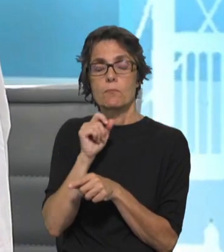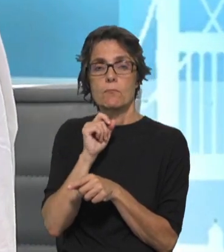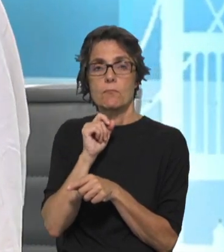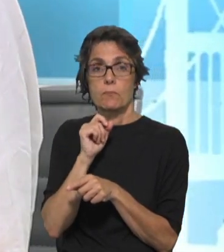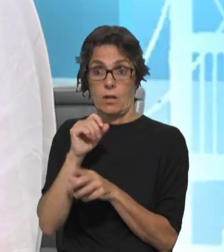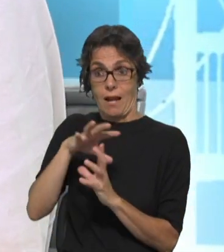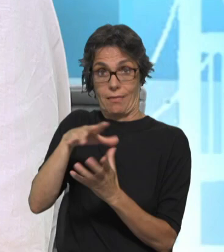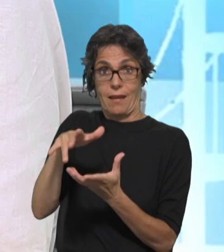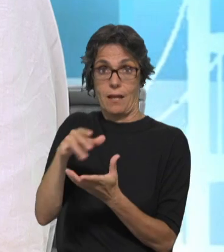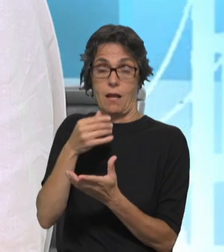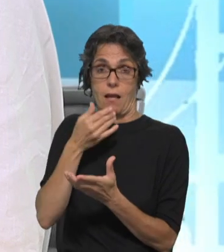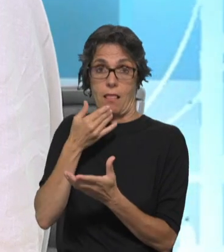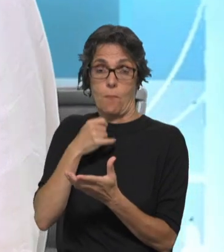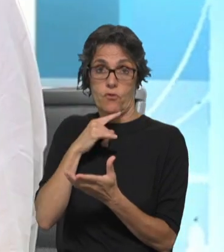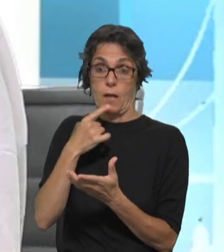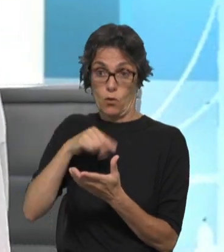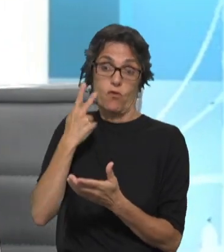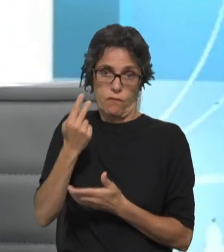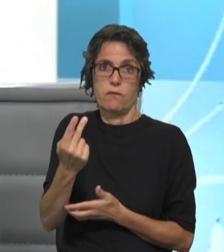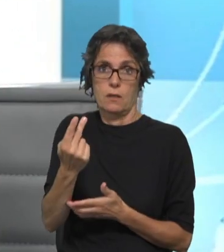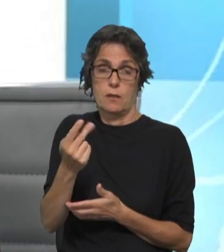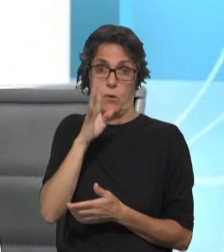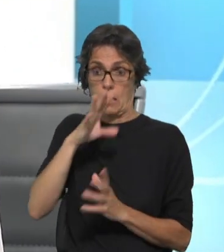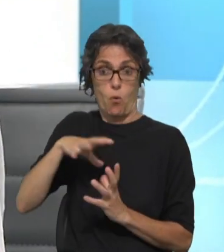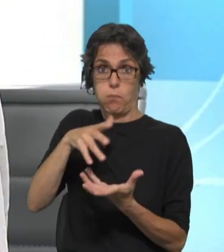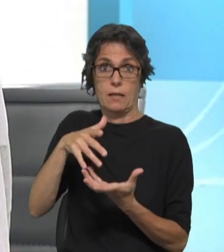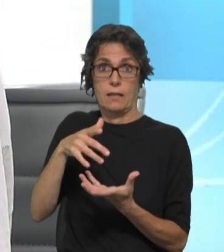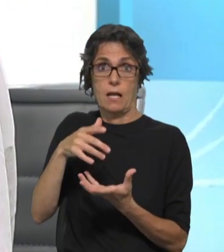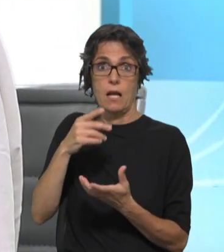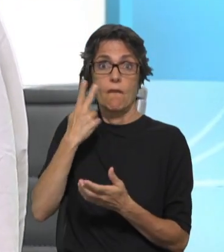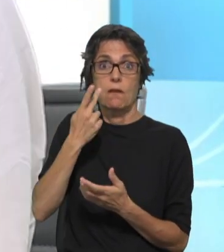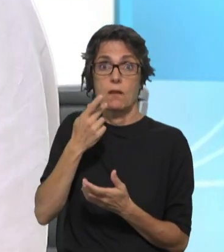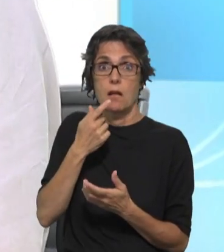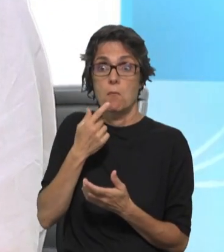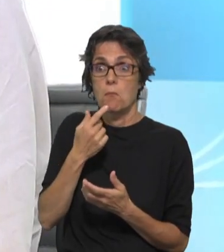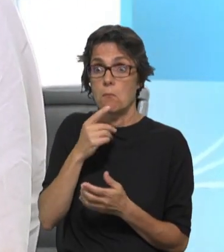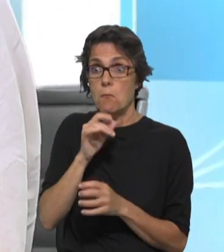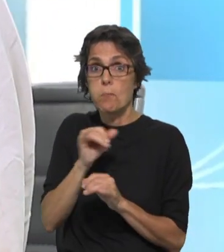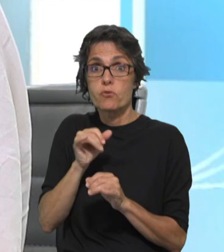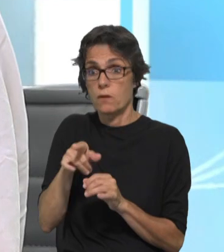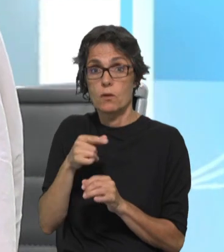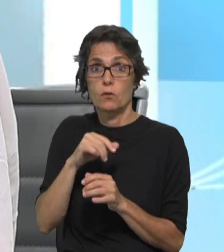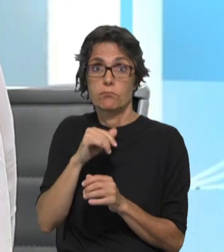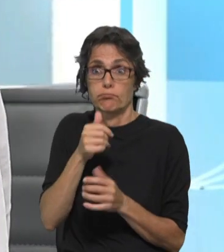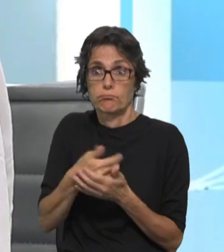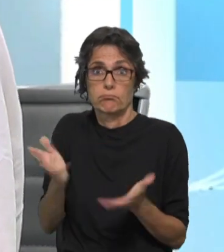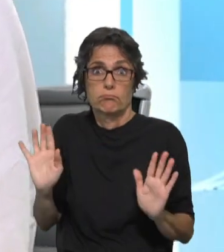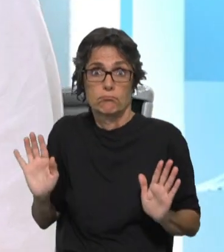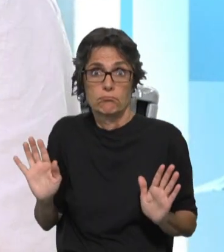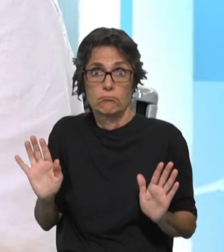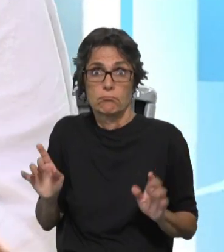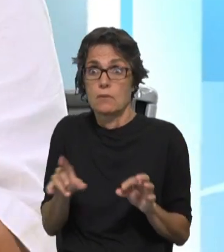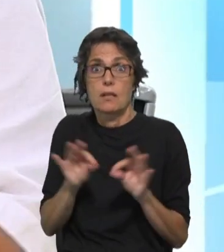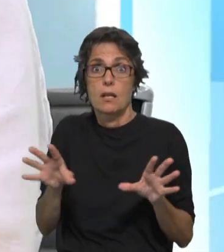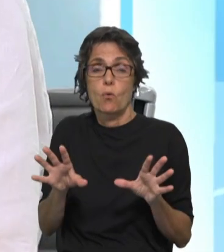gente possa existir. Se este planeta não for habitável, nós não o habitaremos. E pode-nos acontecer o que aconteceu aos dinossauros,